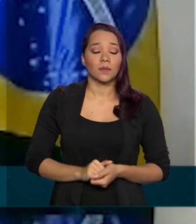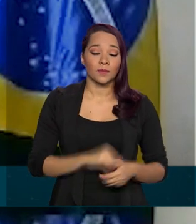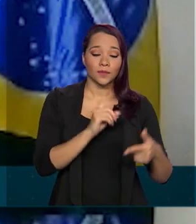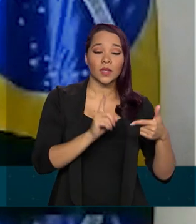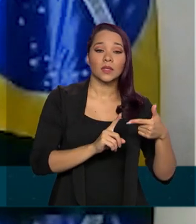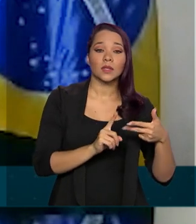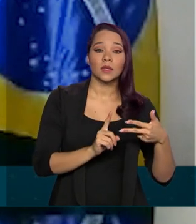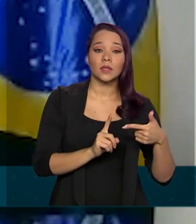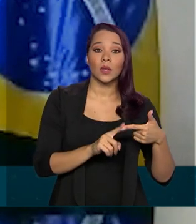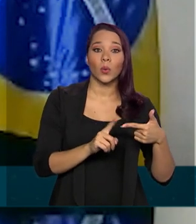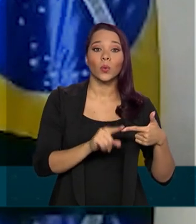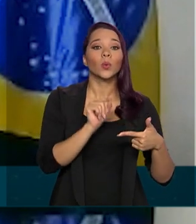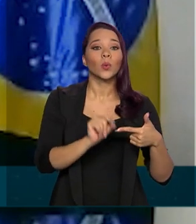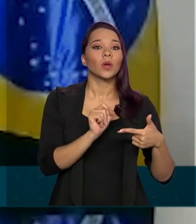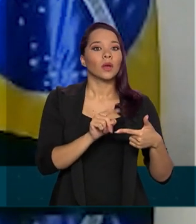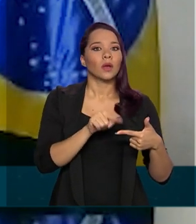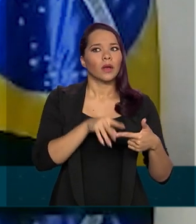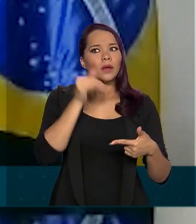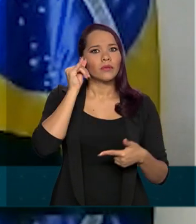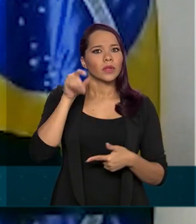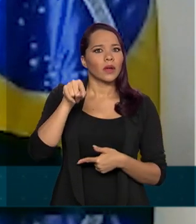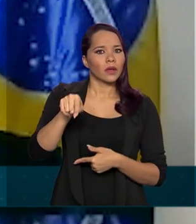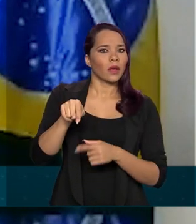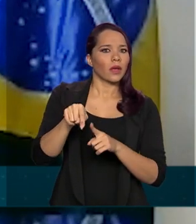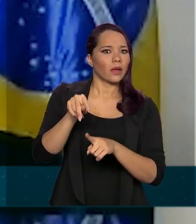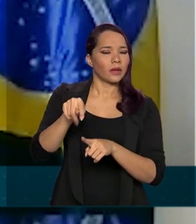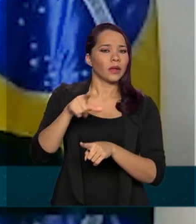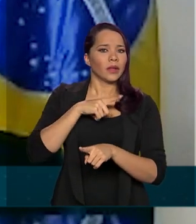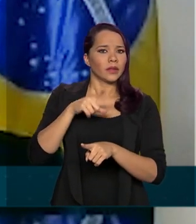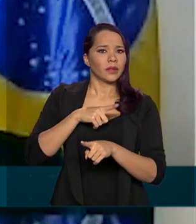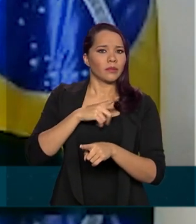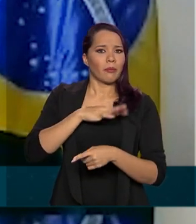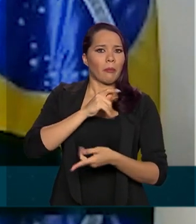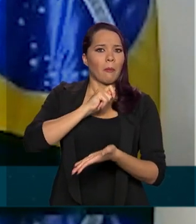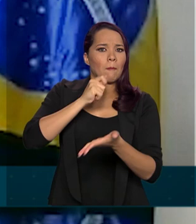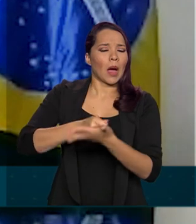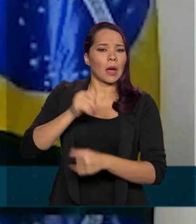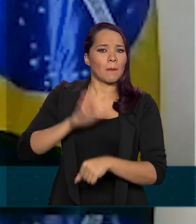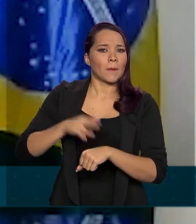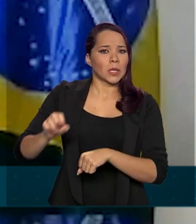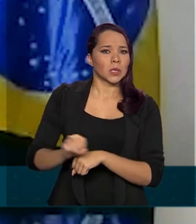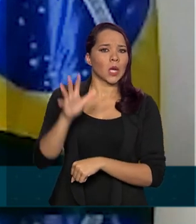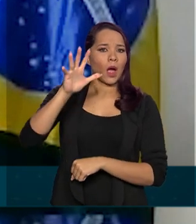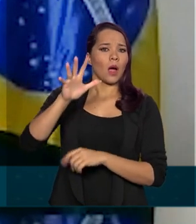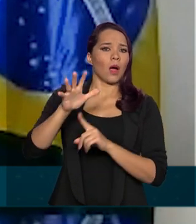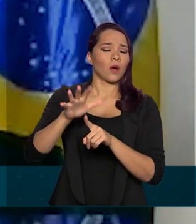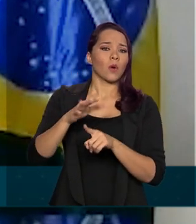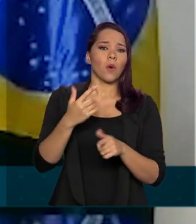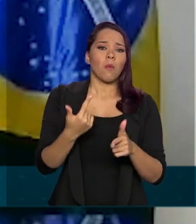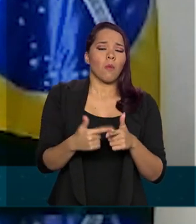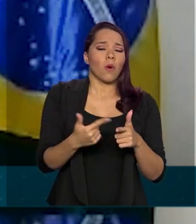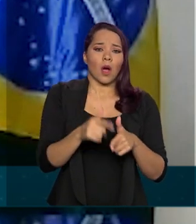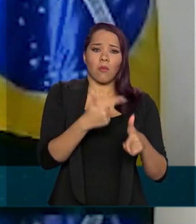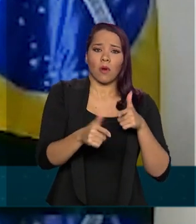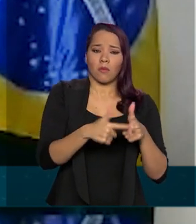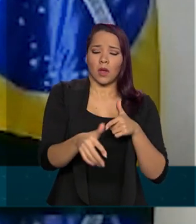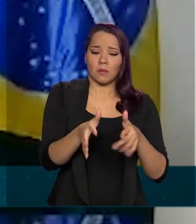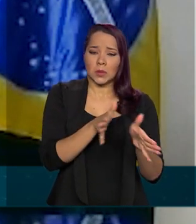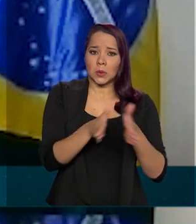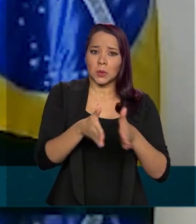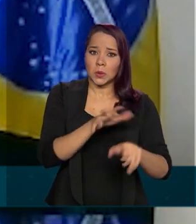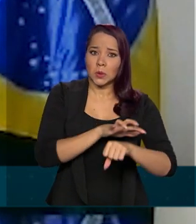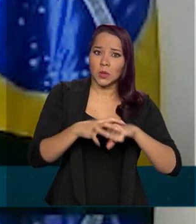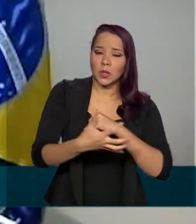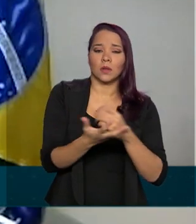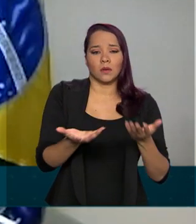segundo, que ele não fosse onerado nas suas tarifas por conta dessa crise sem